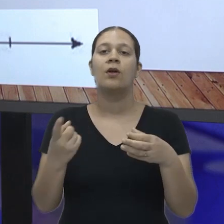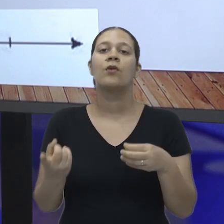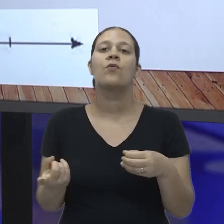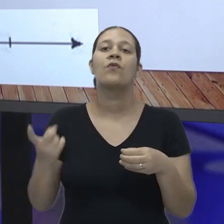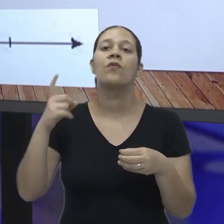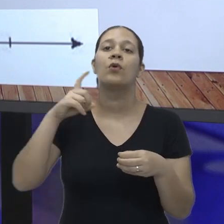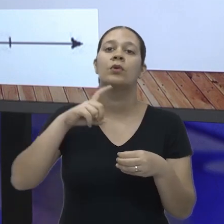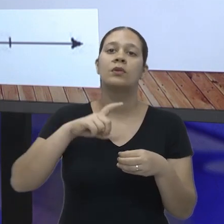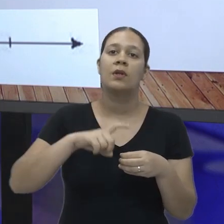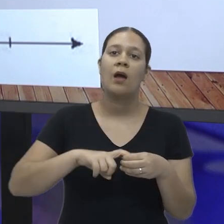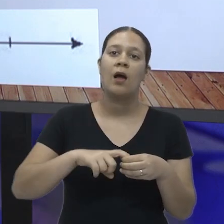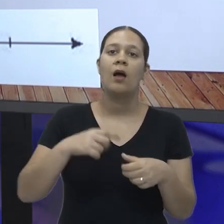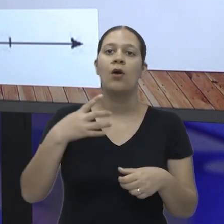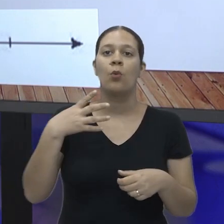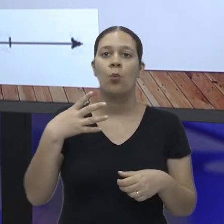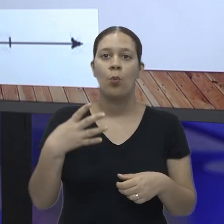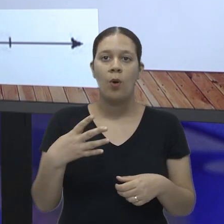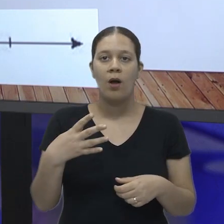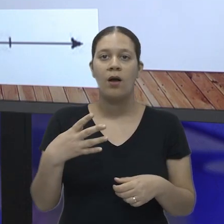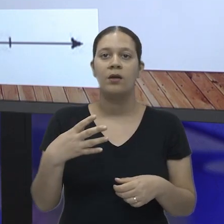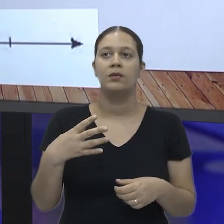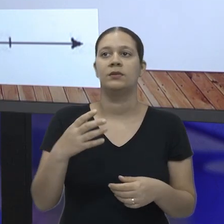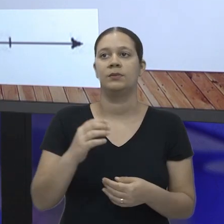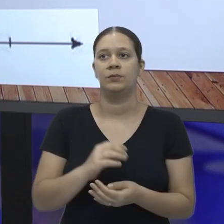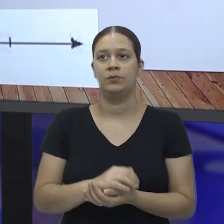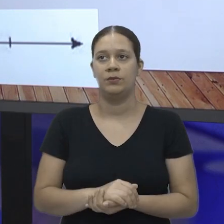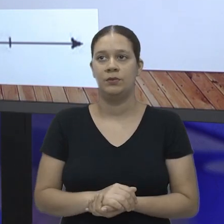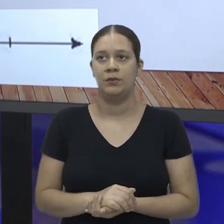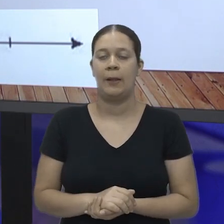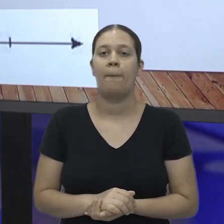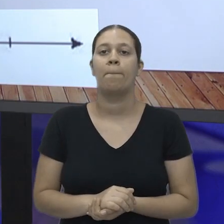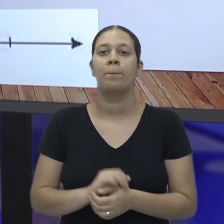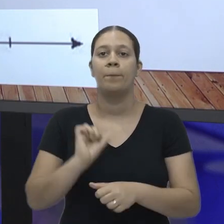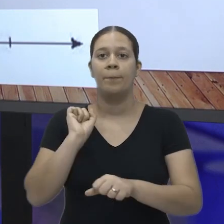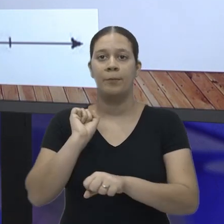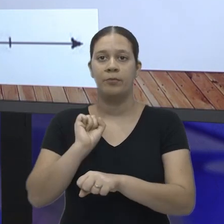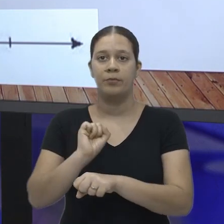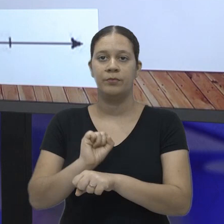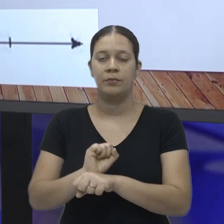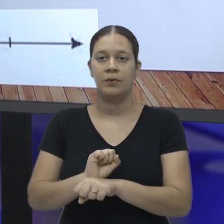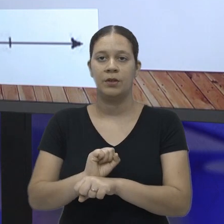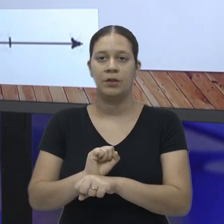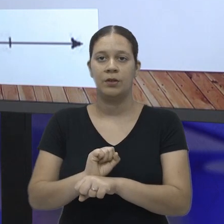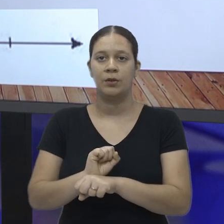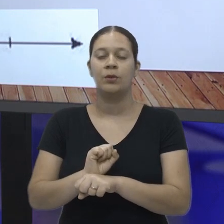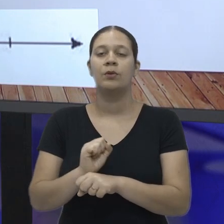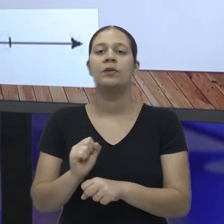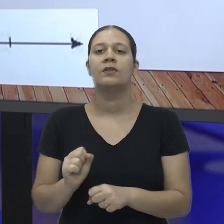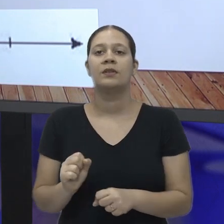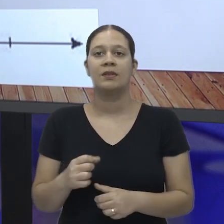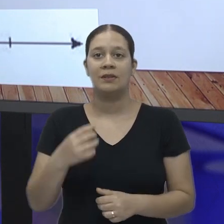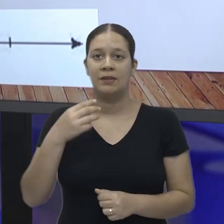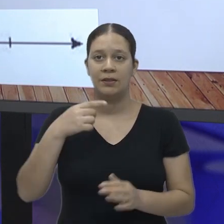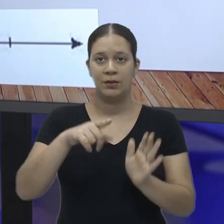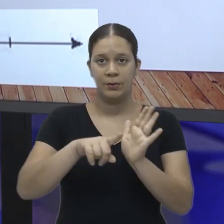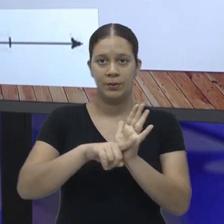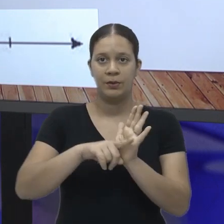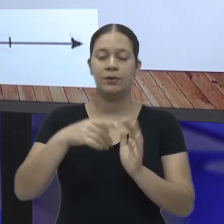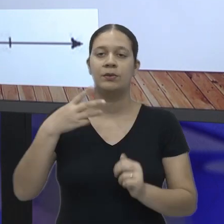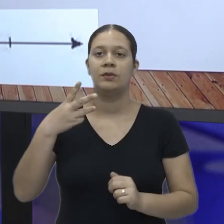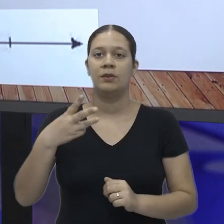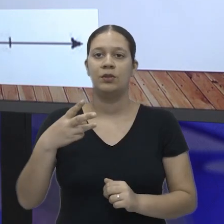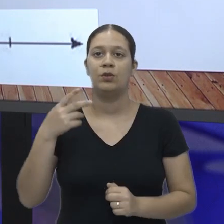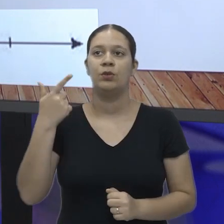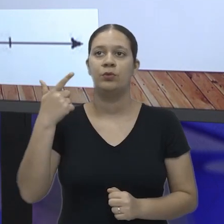depois nós temos que voltar 4 casas. Então, voltando as 4 casas, nós vamos parar num ponto